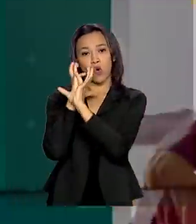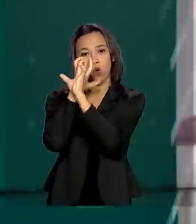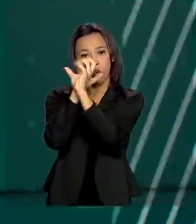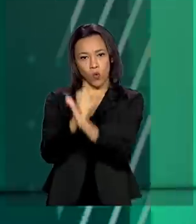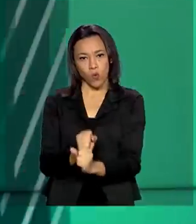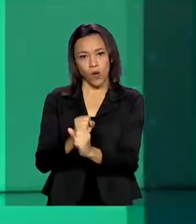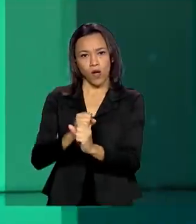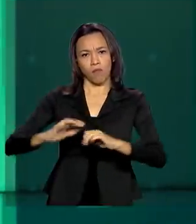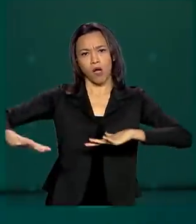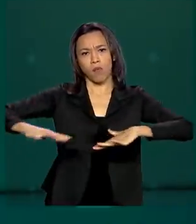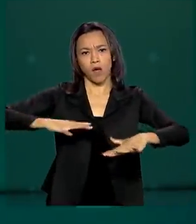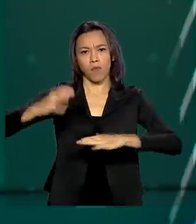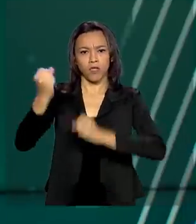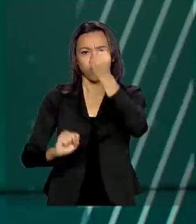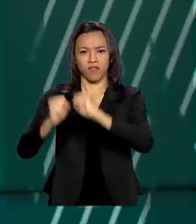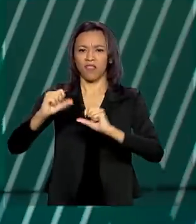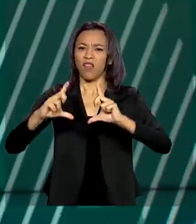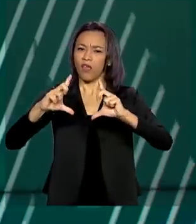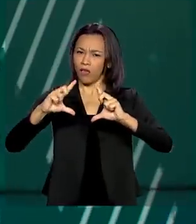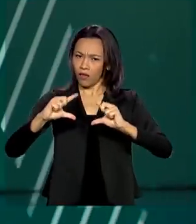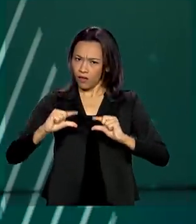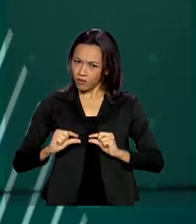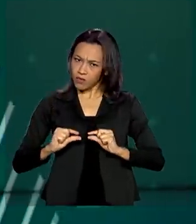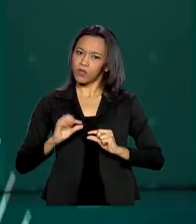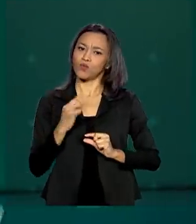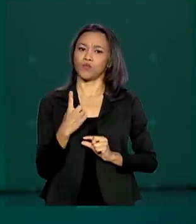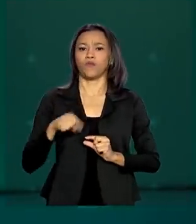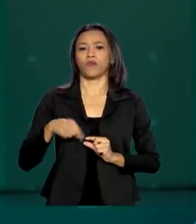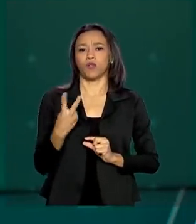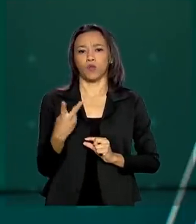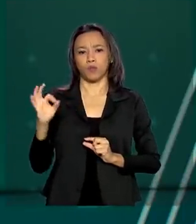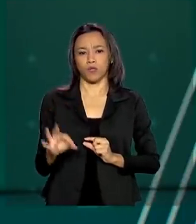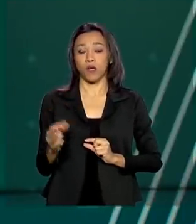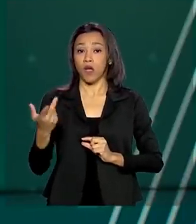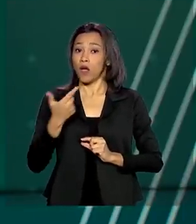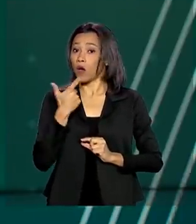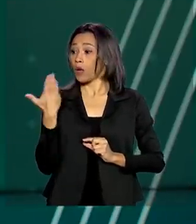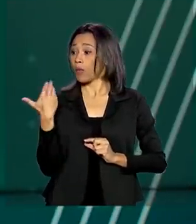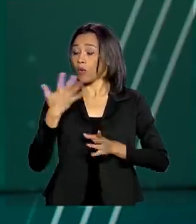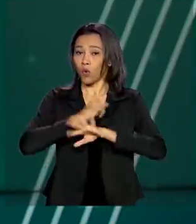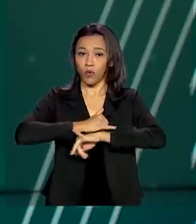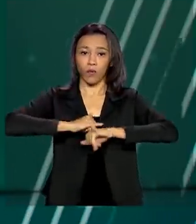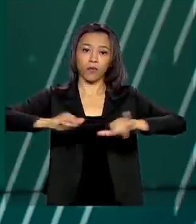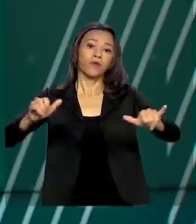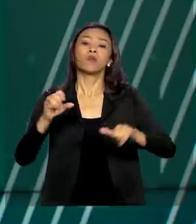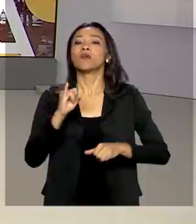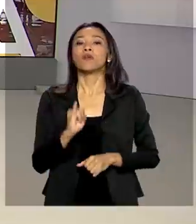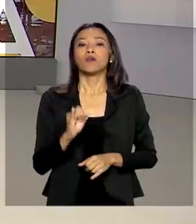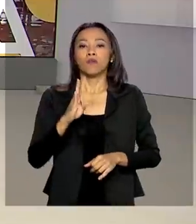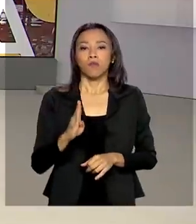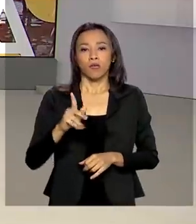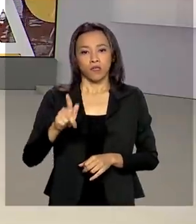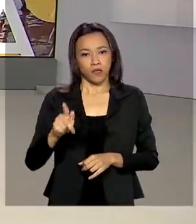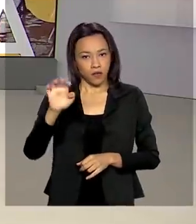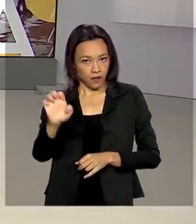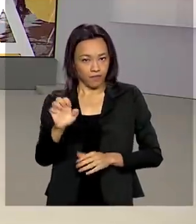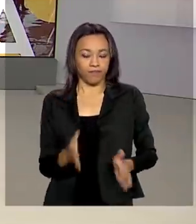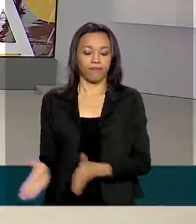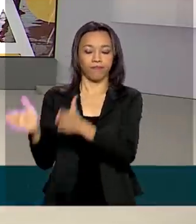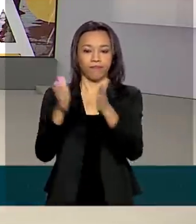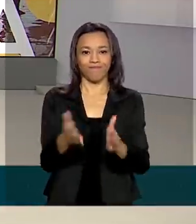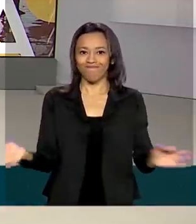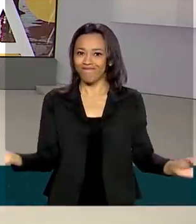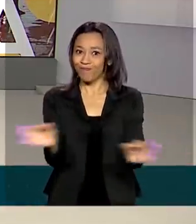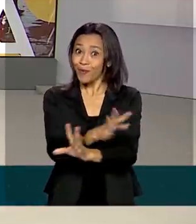industrial recuou 1,2%. Os dados foram divulgados agora há pouco pelo IBGE. O Brasil em Dia